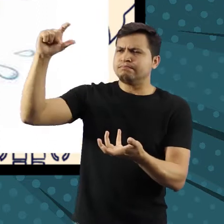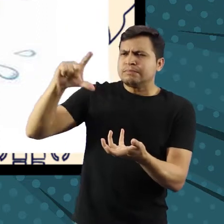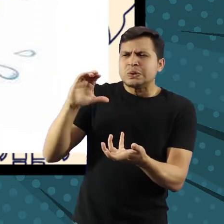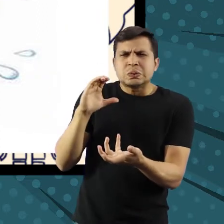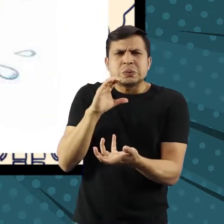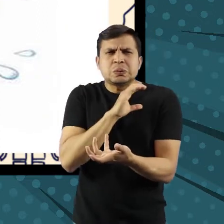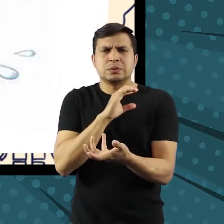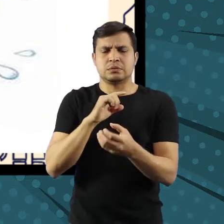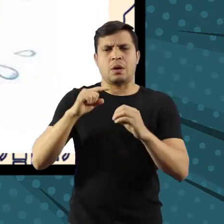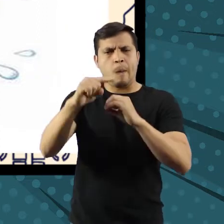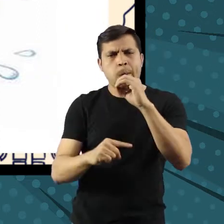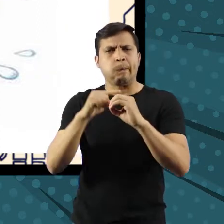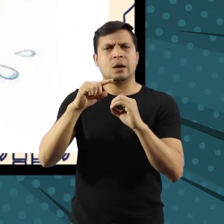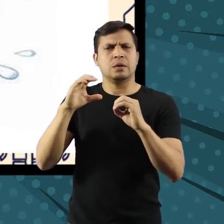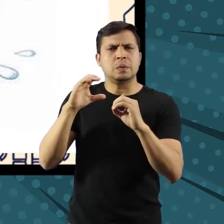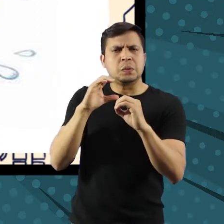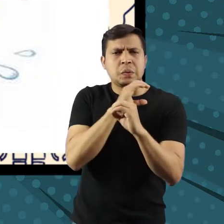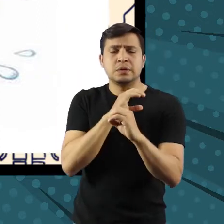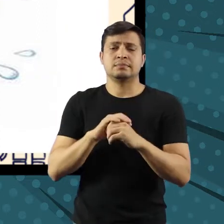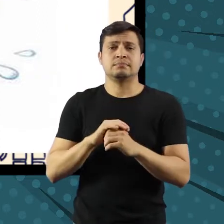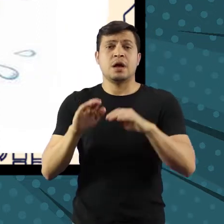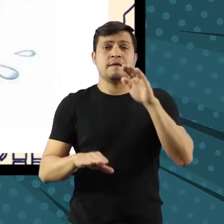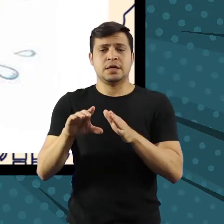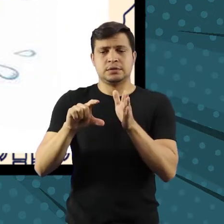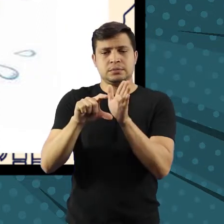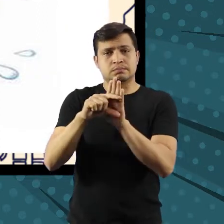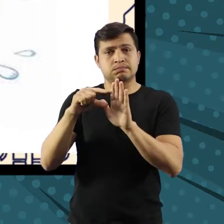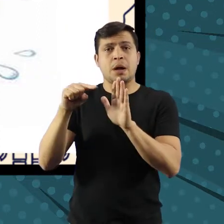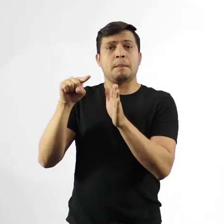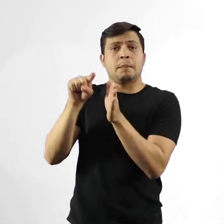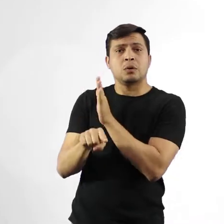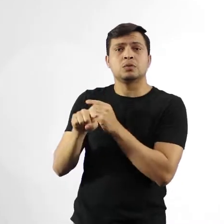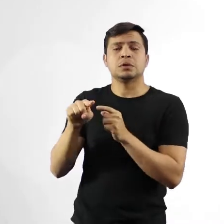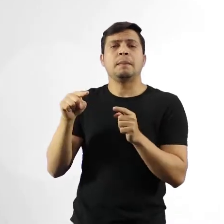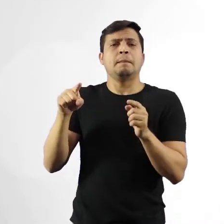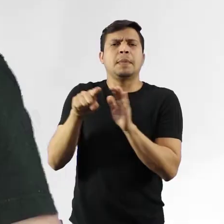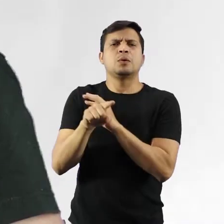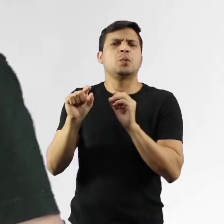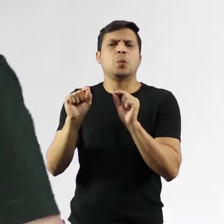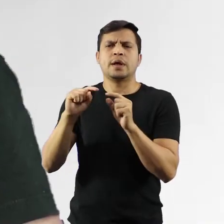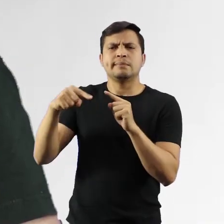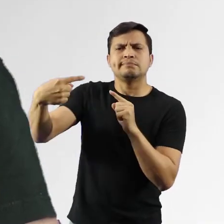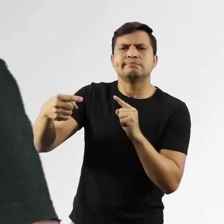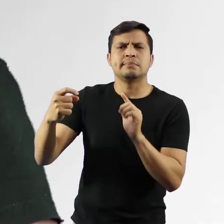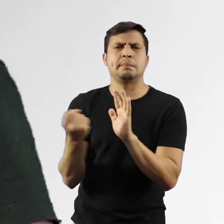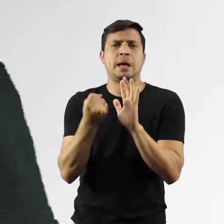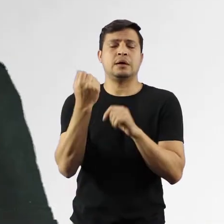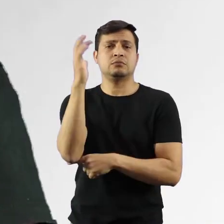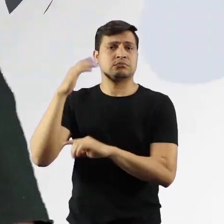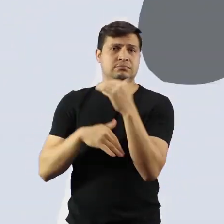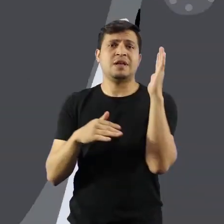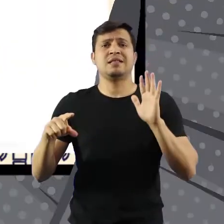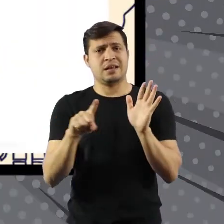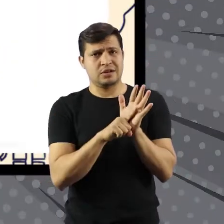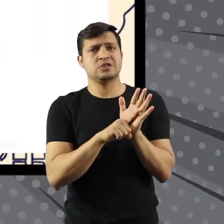geralmente perguntam quais são as consequências desses impactos para o ambiente. E galera, não é somente os impactos